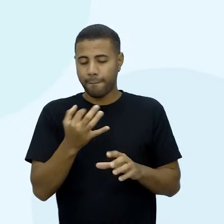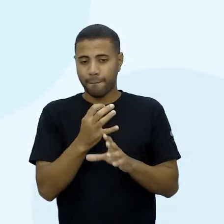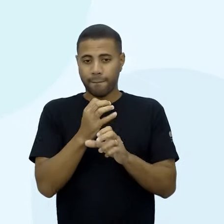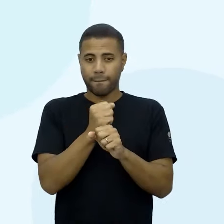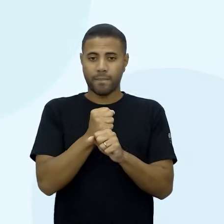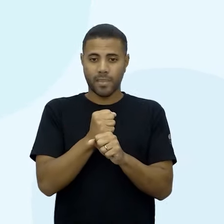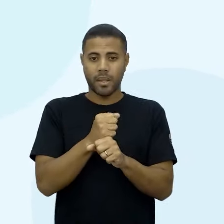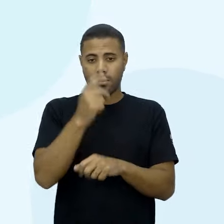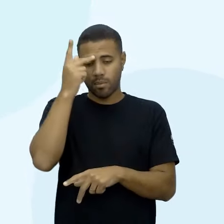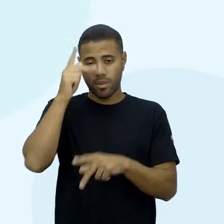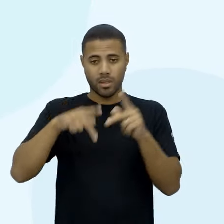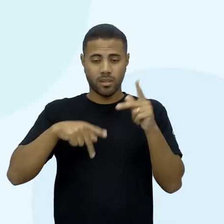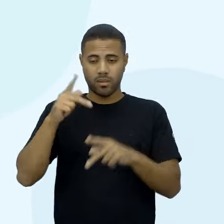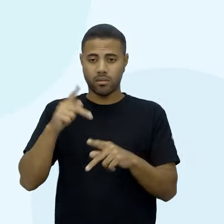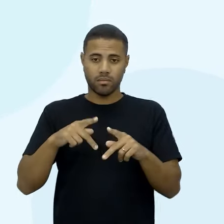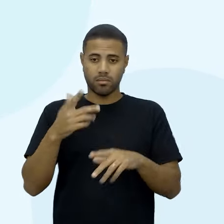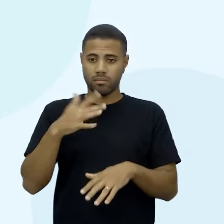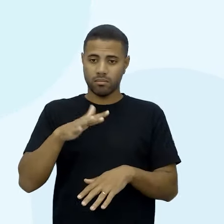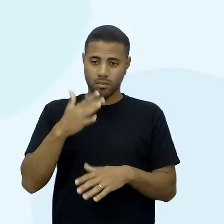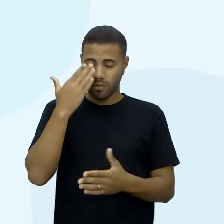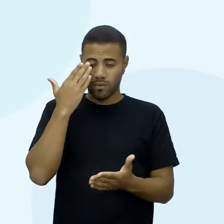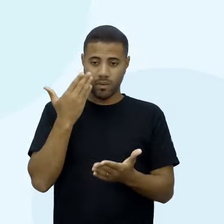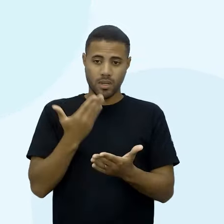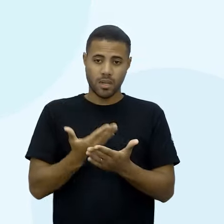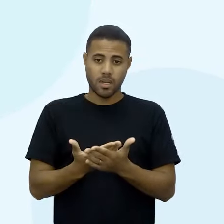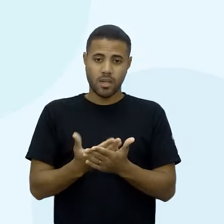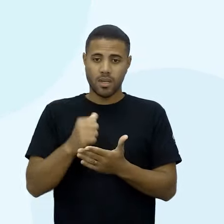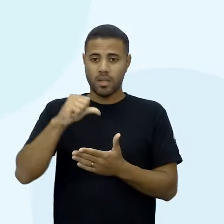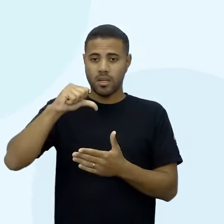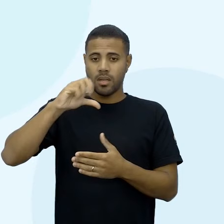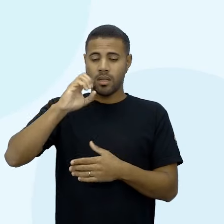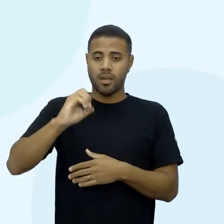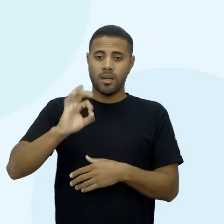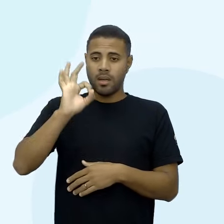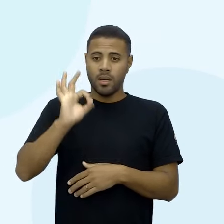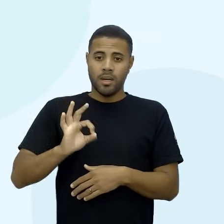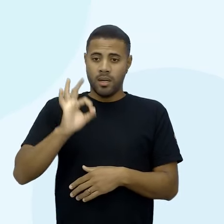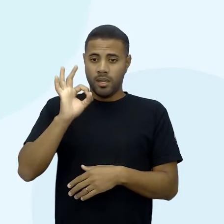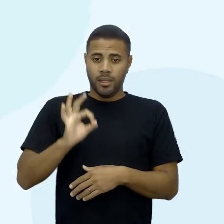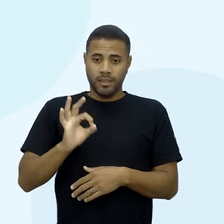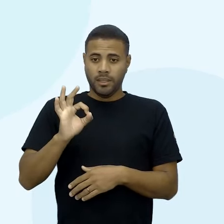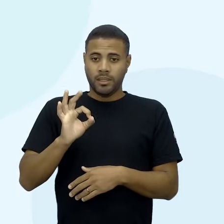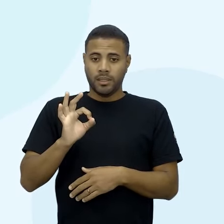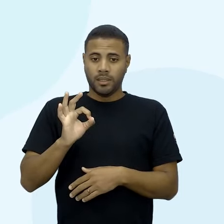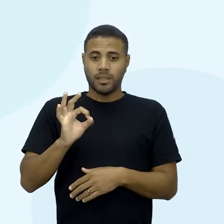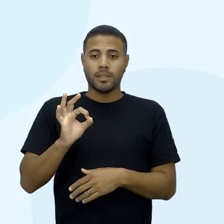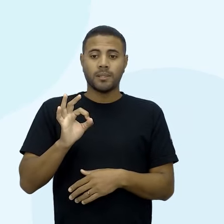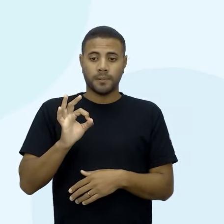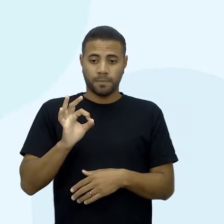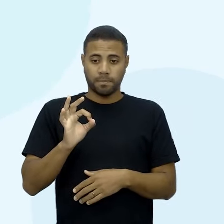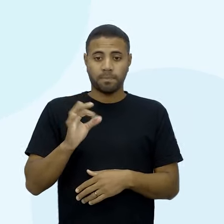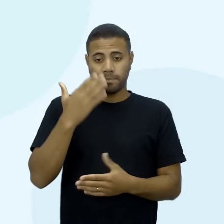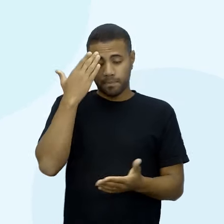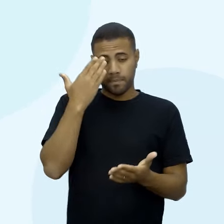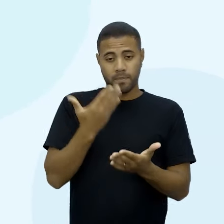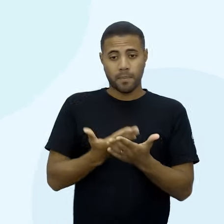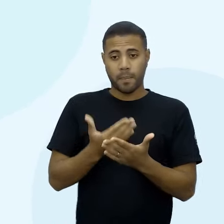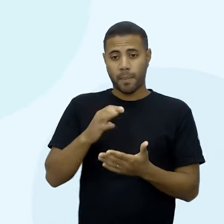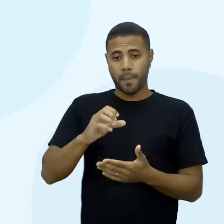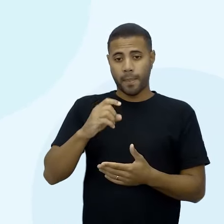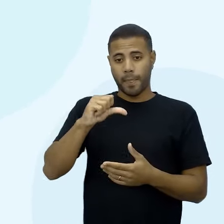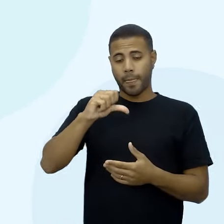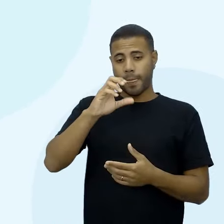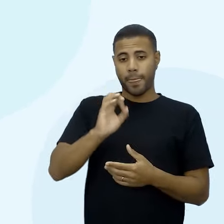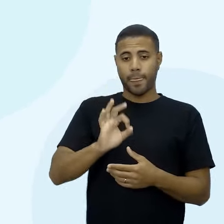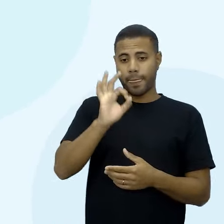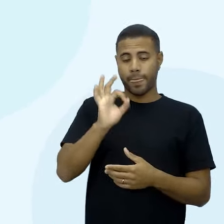população aí. E considerando um nível de confiança de 90%, olha lá, nível de confiança. Vamos voltar lá, nível